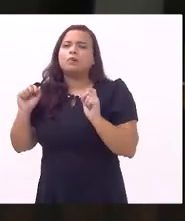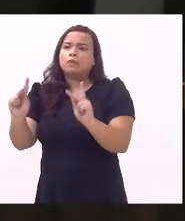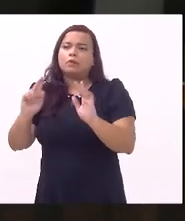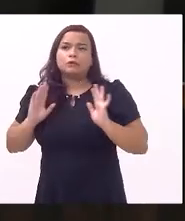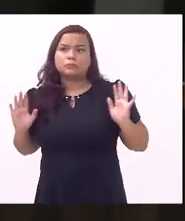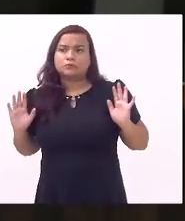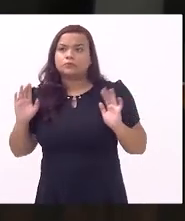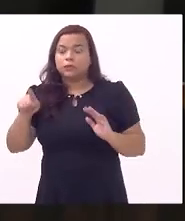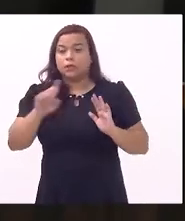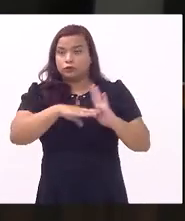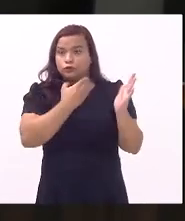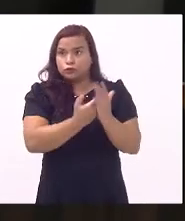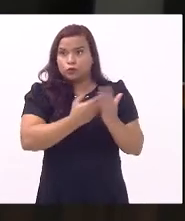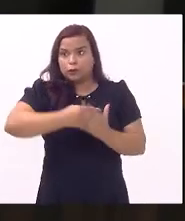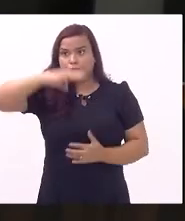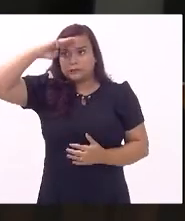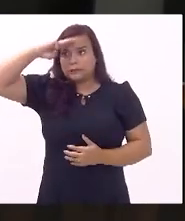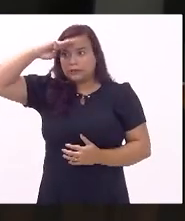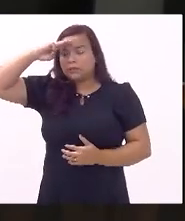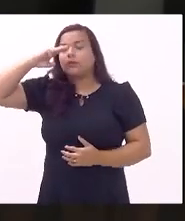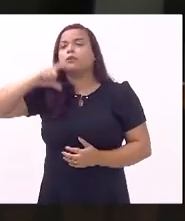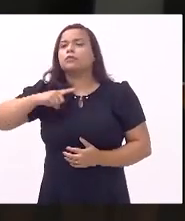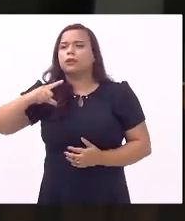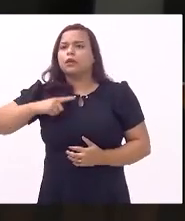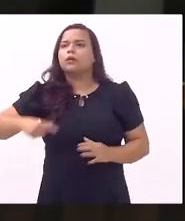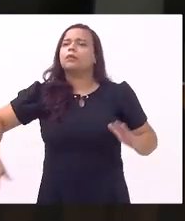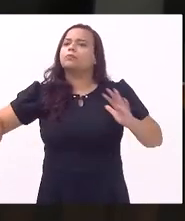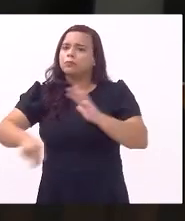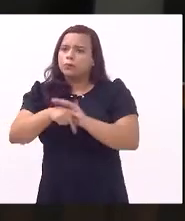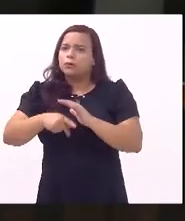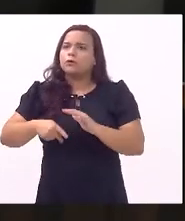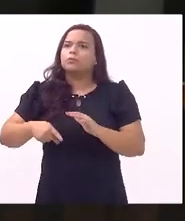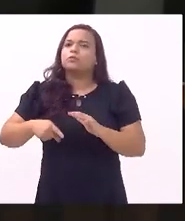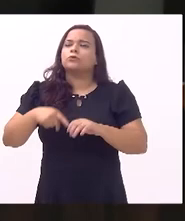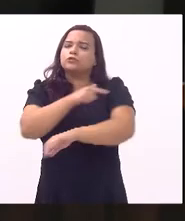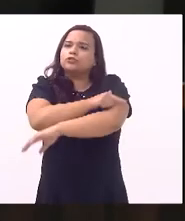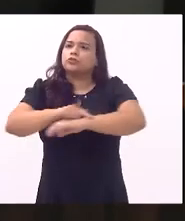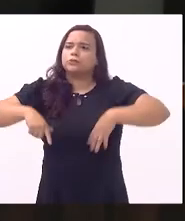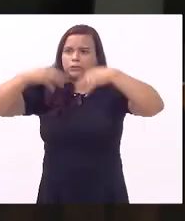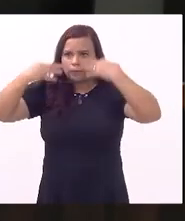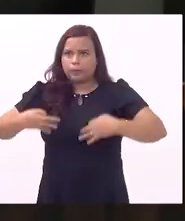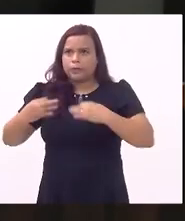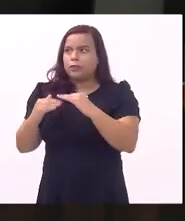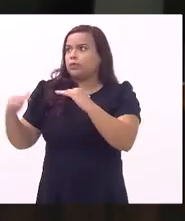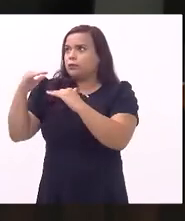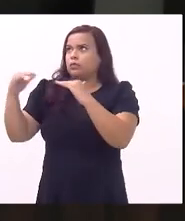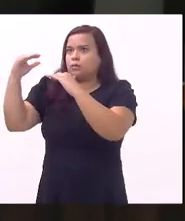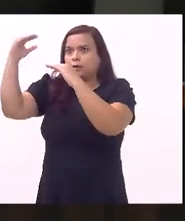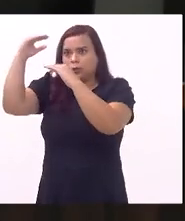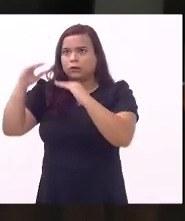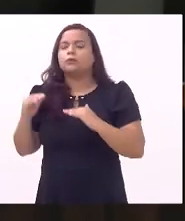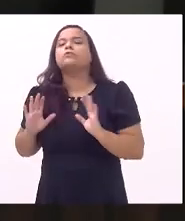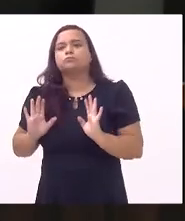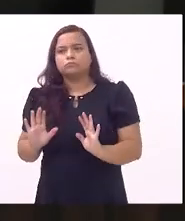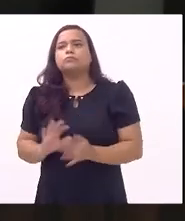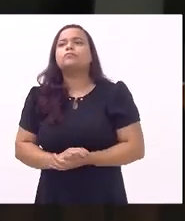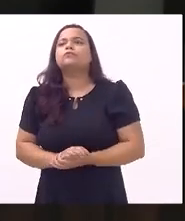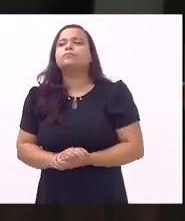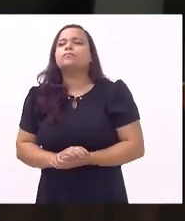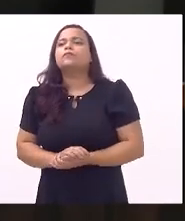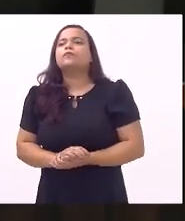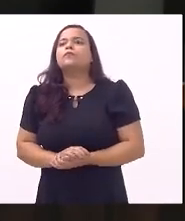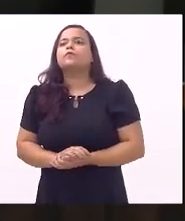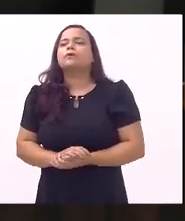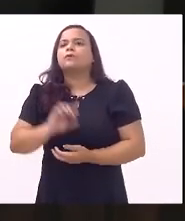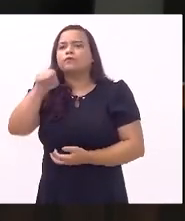como ponto crucial a hierarquia e disciplina que não significa necessariamente que você não não esteja não vai